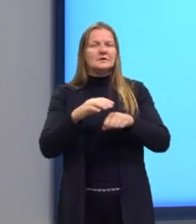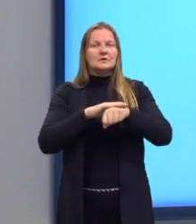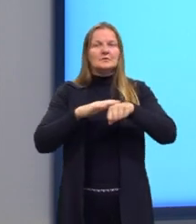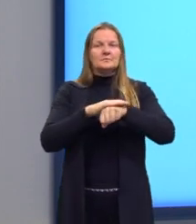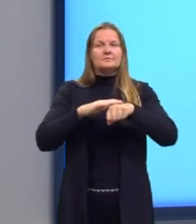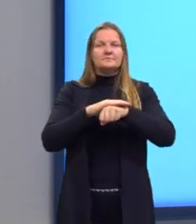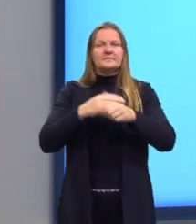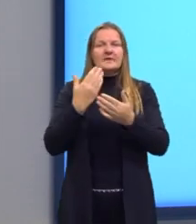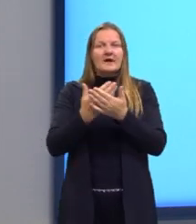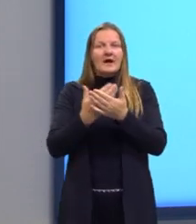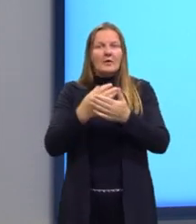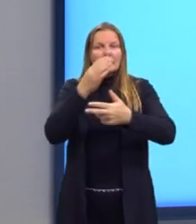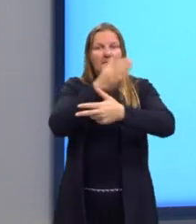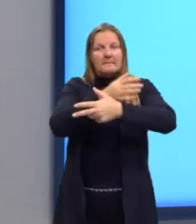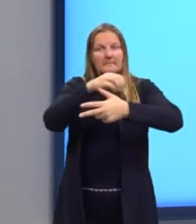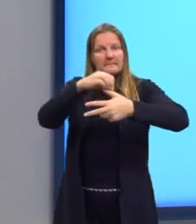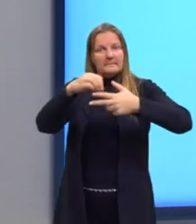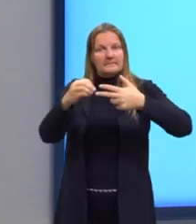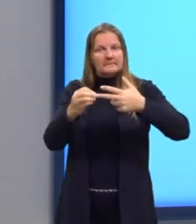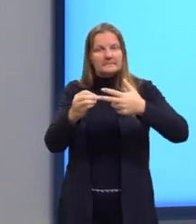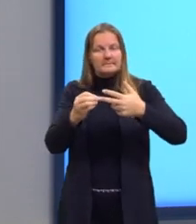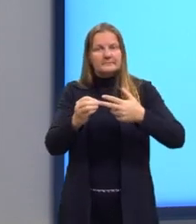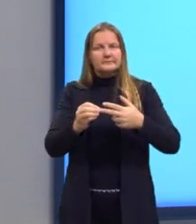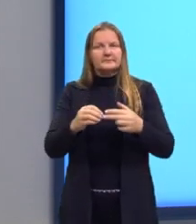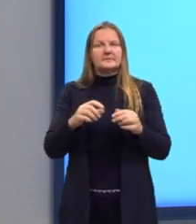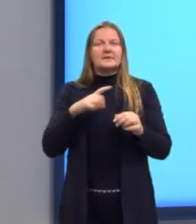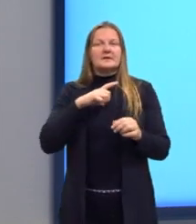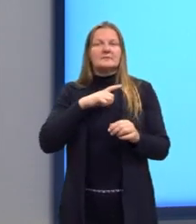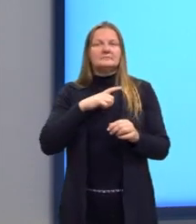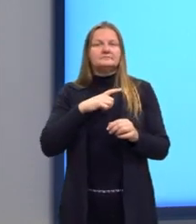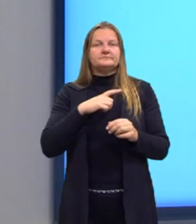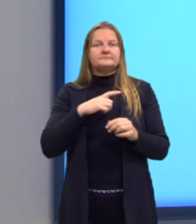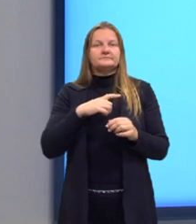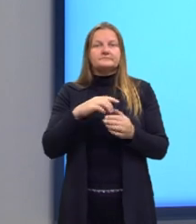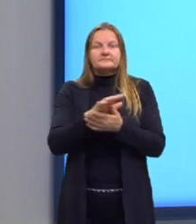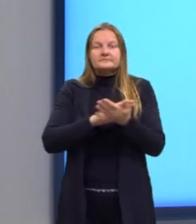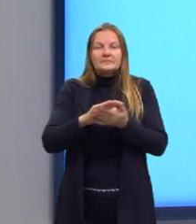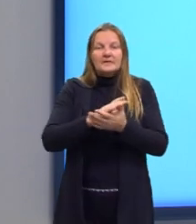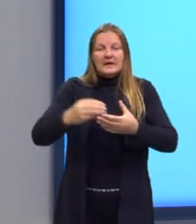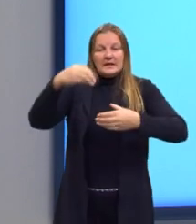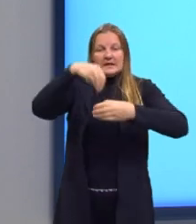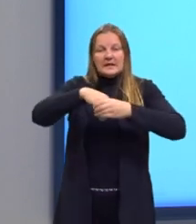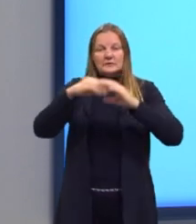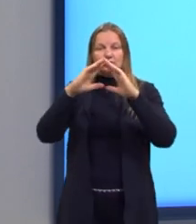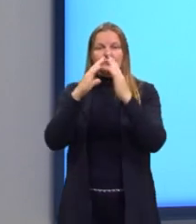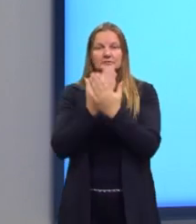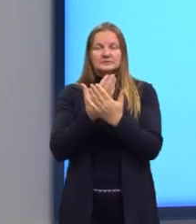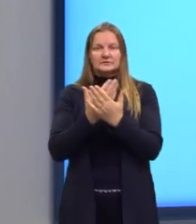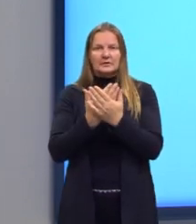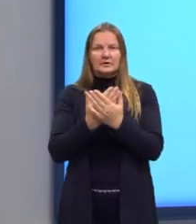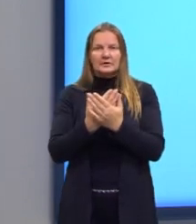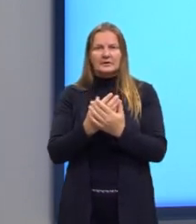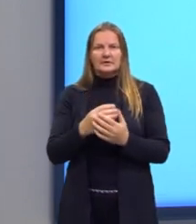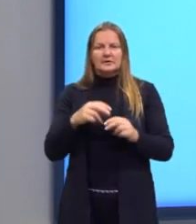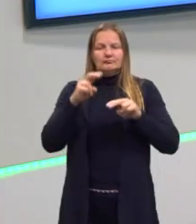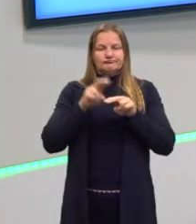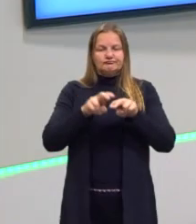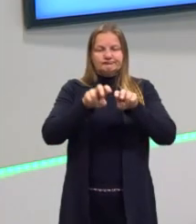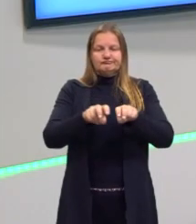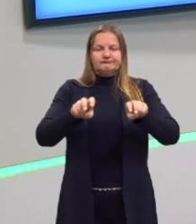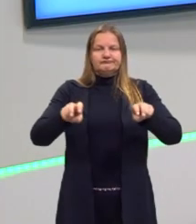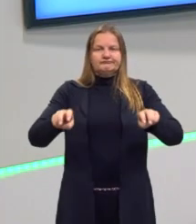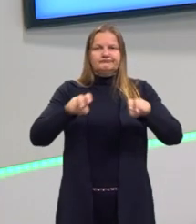dessas aulas do pré-ENEM, apesar de não estar dentro de uma escola, sentados em uma